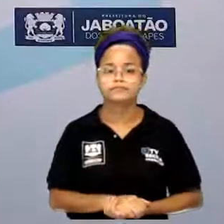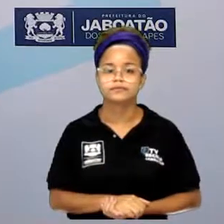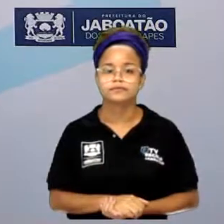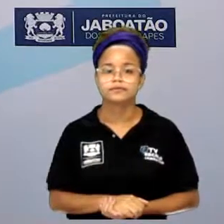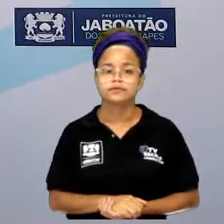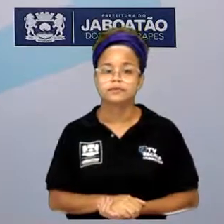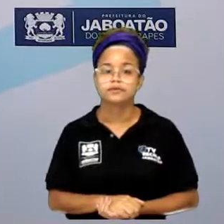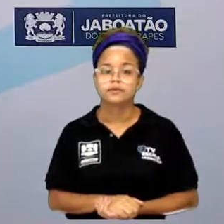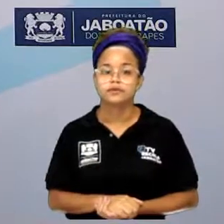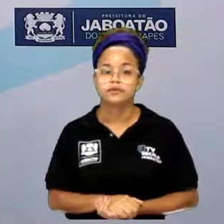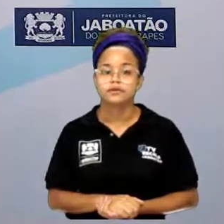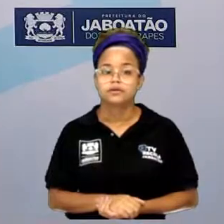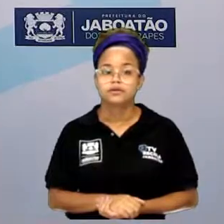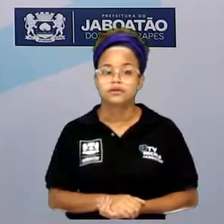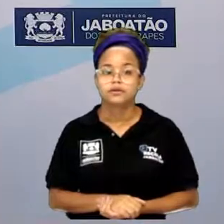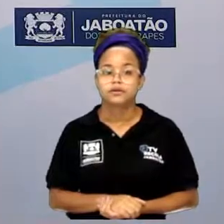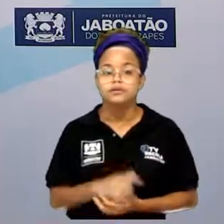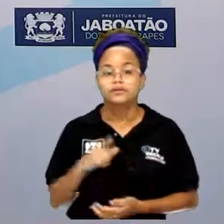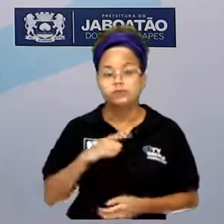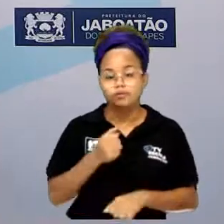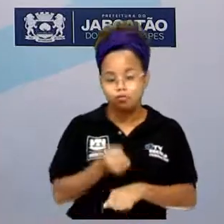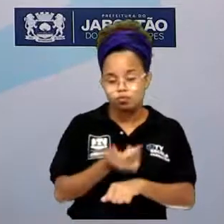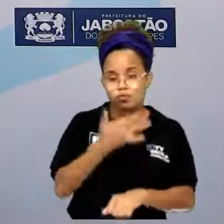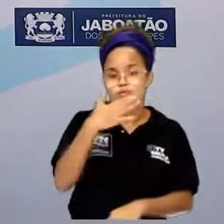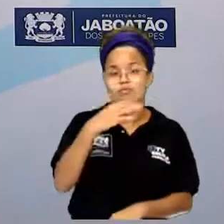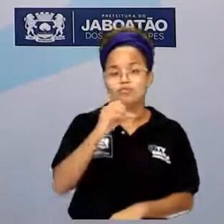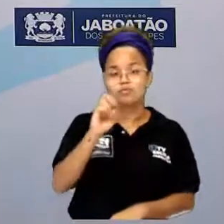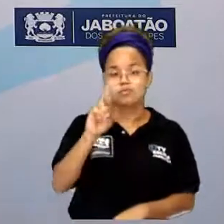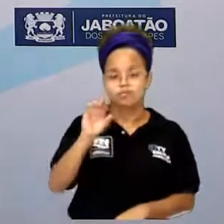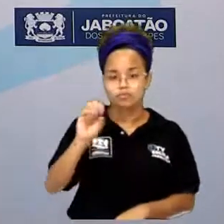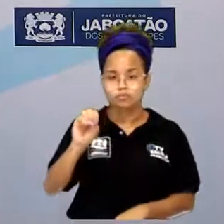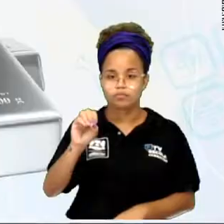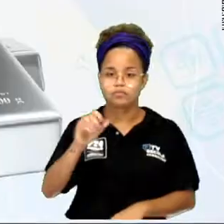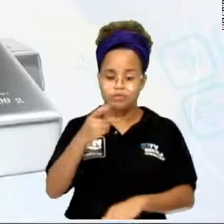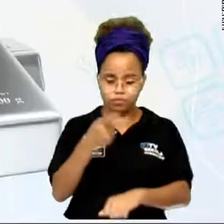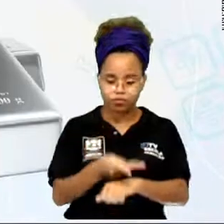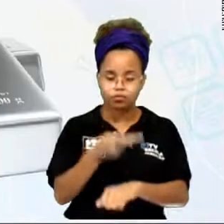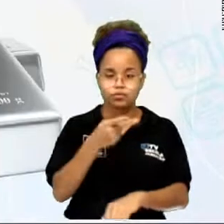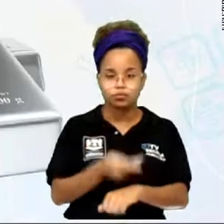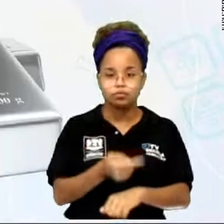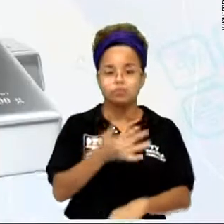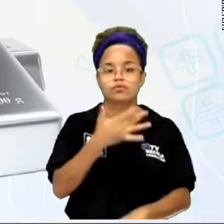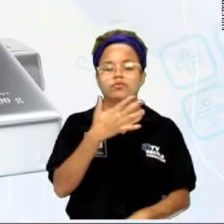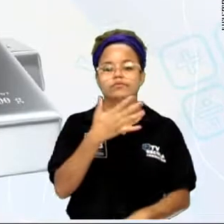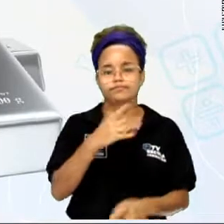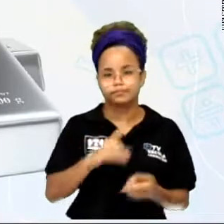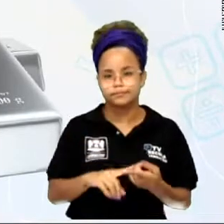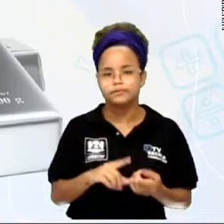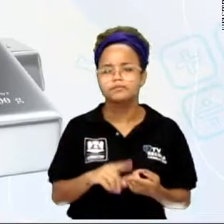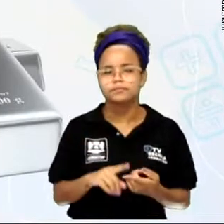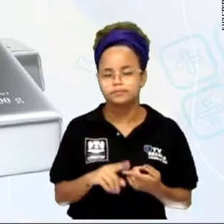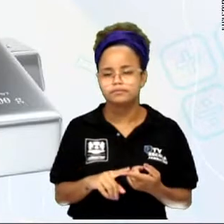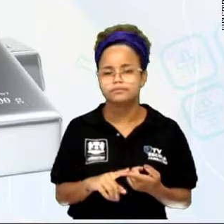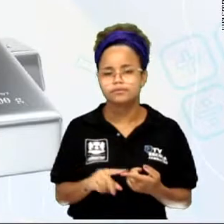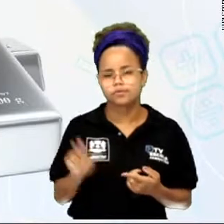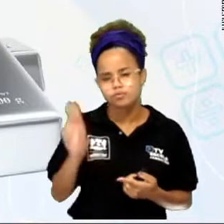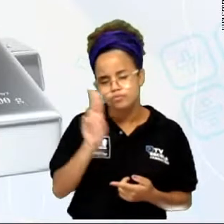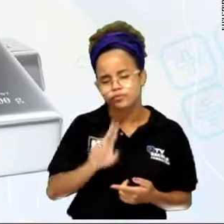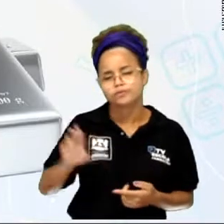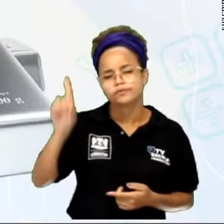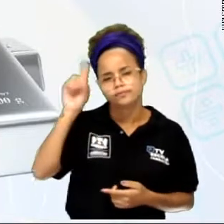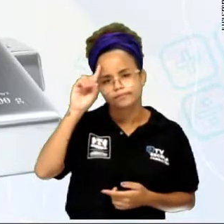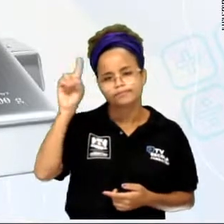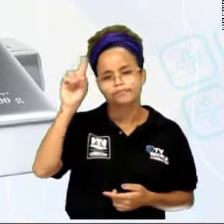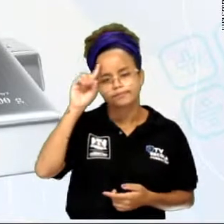Aí temos aí o ouro, a prata. A prata principalmente utilizada no nosso cotidiano,